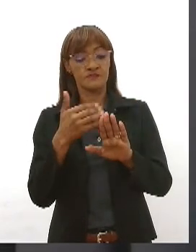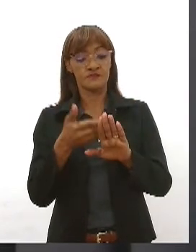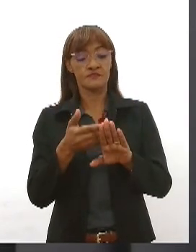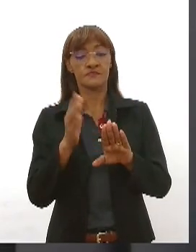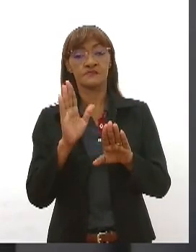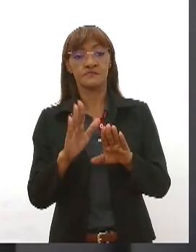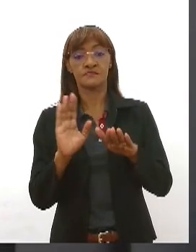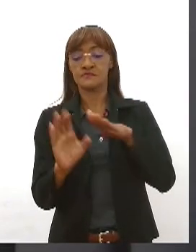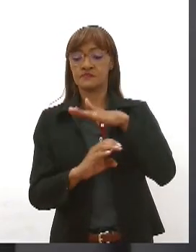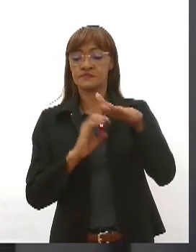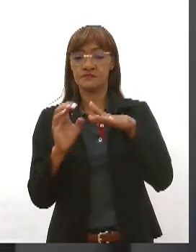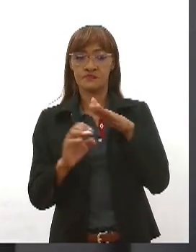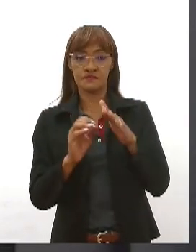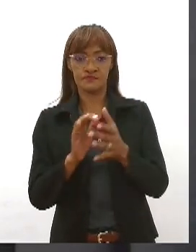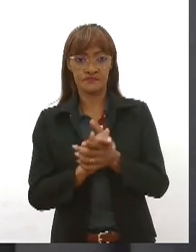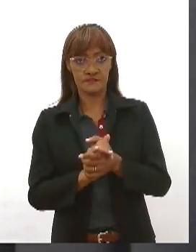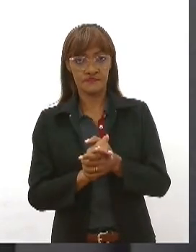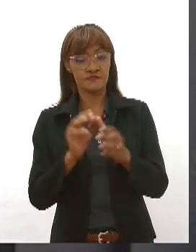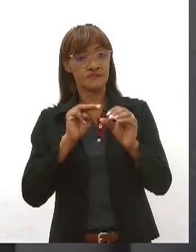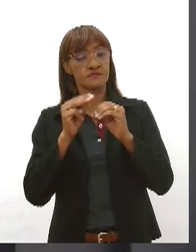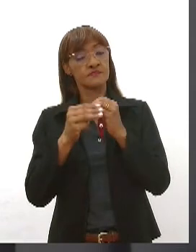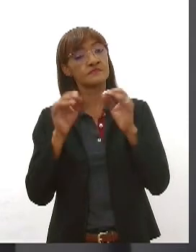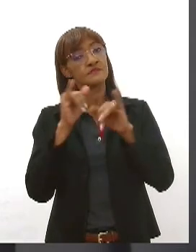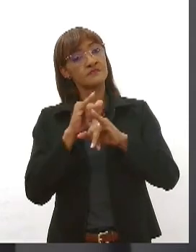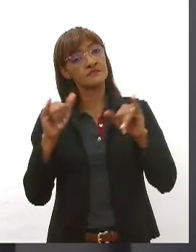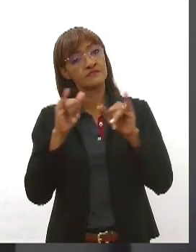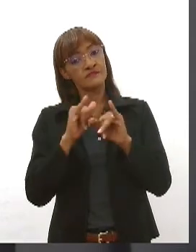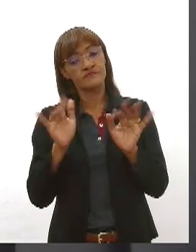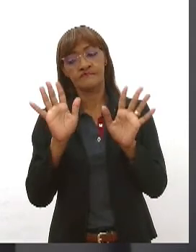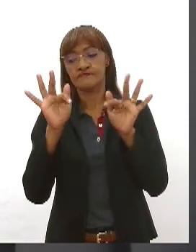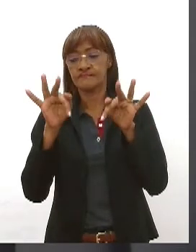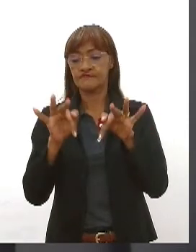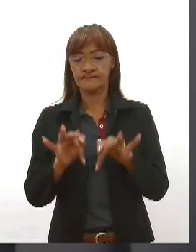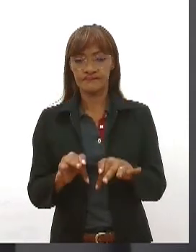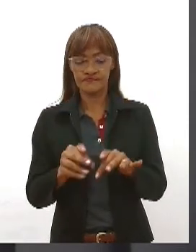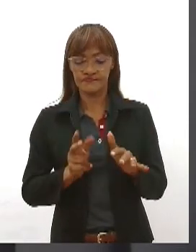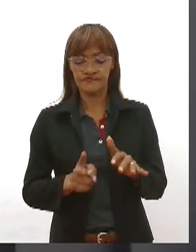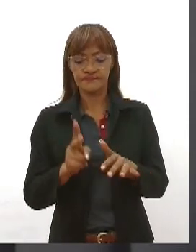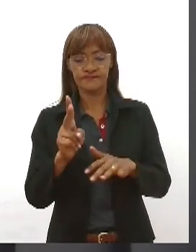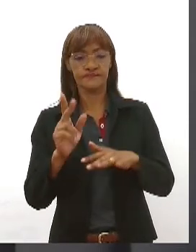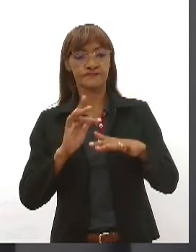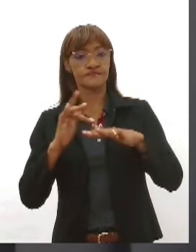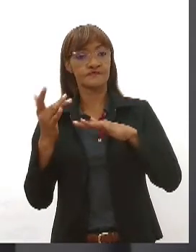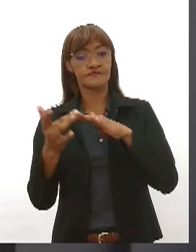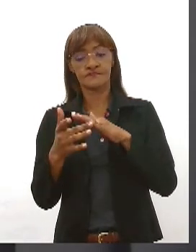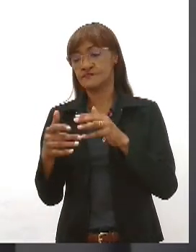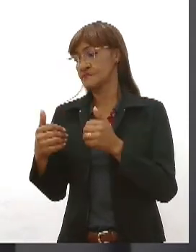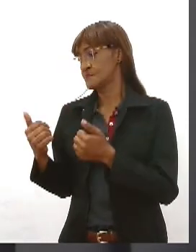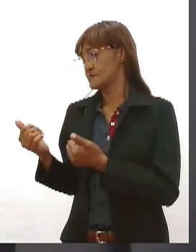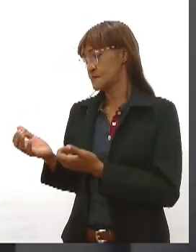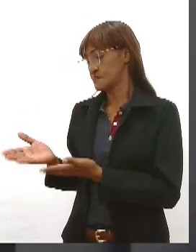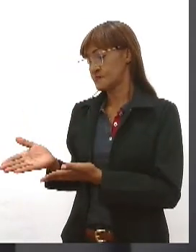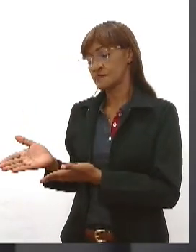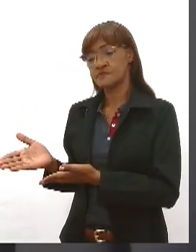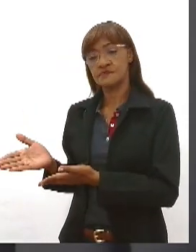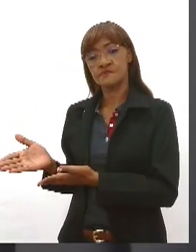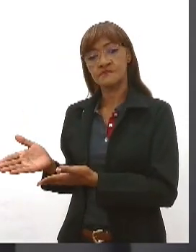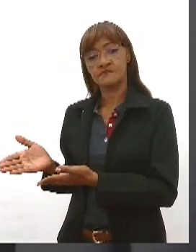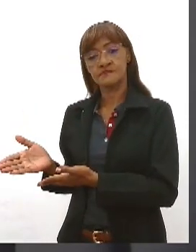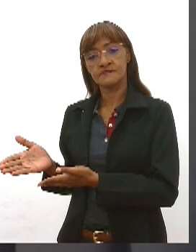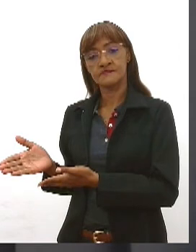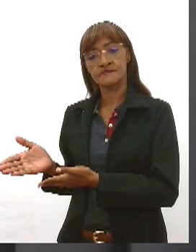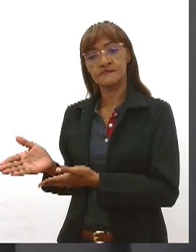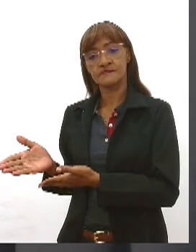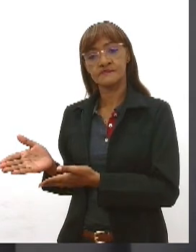unidade. O informativo TV Alese fica por aqui, siga a TV Alese nas redes sociais, no Face e no Instagram, pelo arroba TV Alese